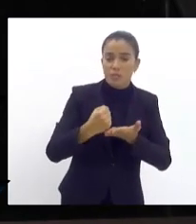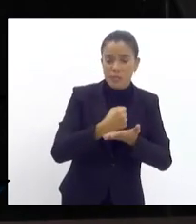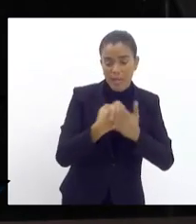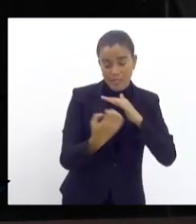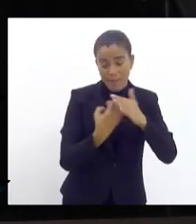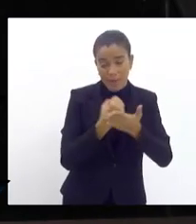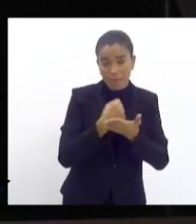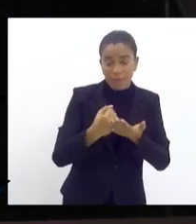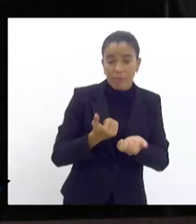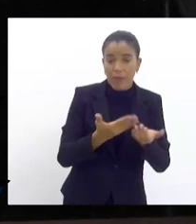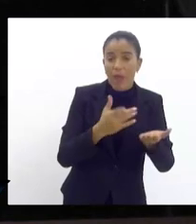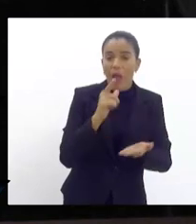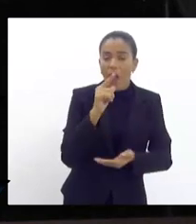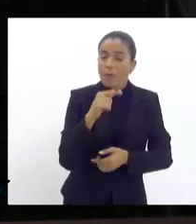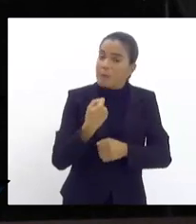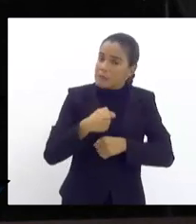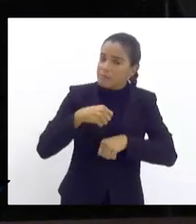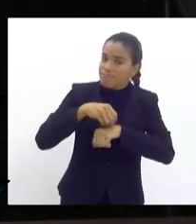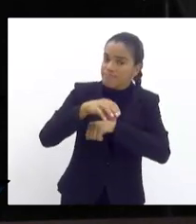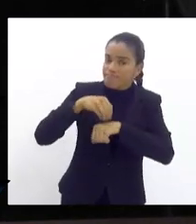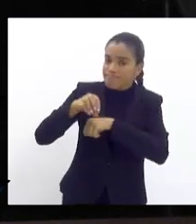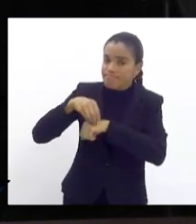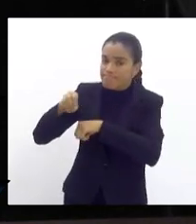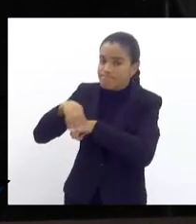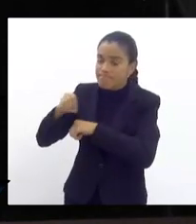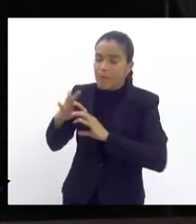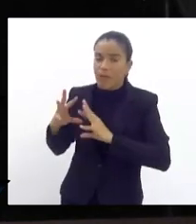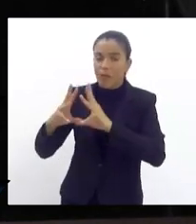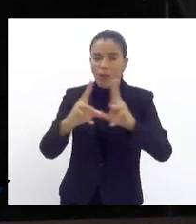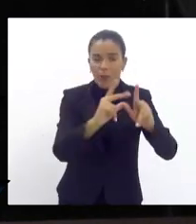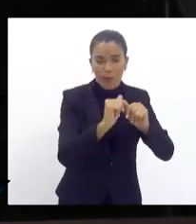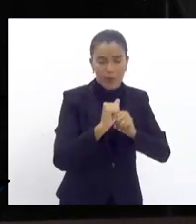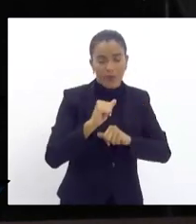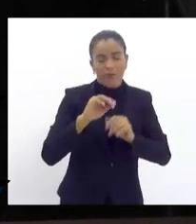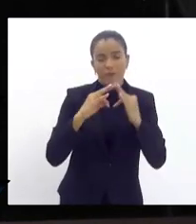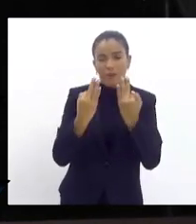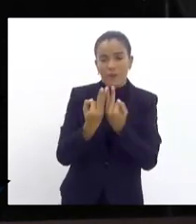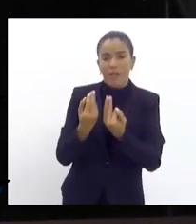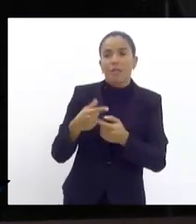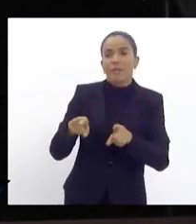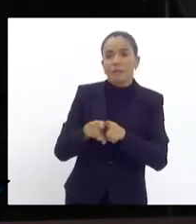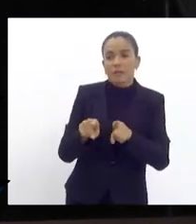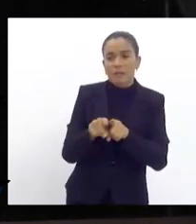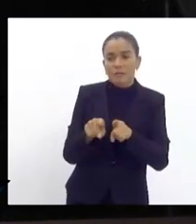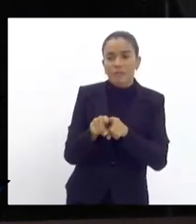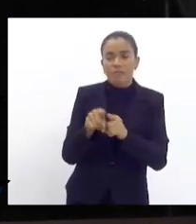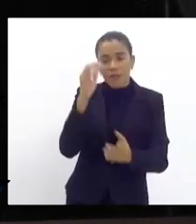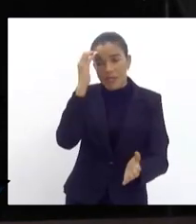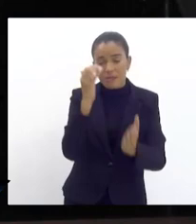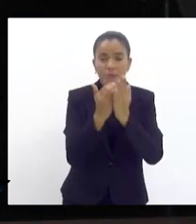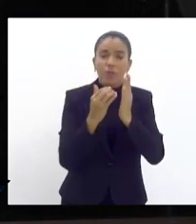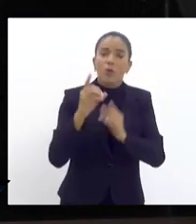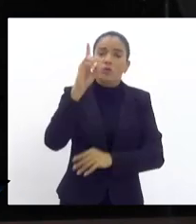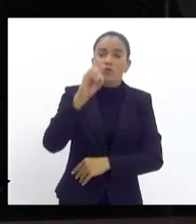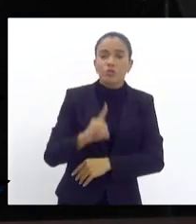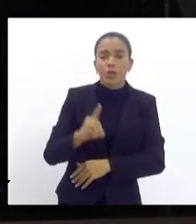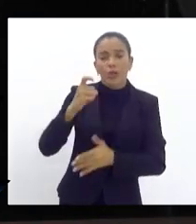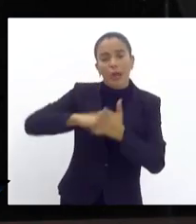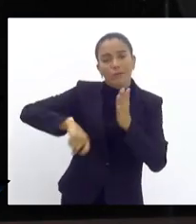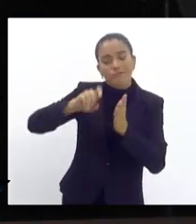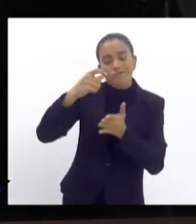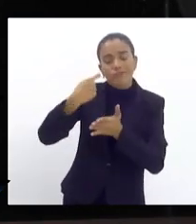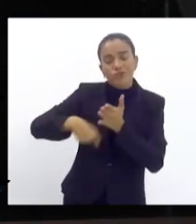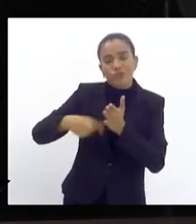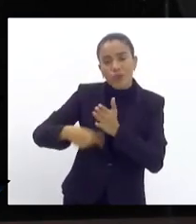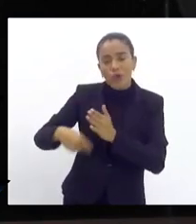sanitário deverão informar a todas as famílias escritas no CAD único que atenda as condições estabelecidas nessa lei o seu direito a desconto nas tarifas